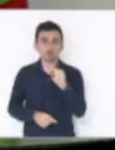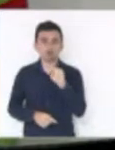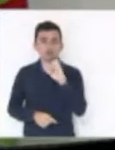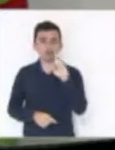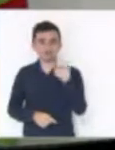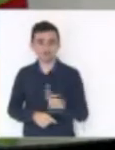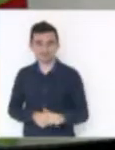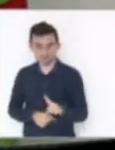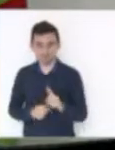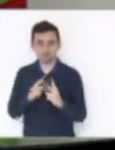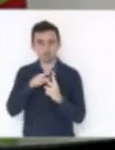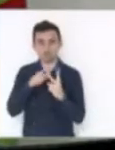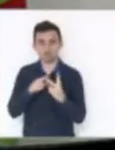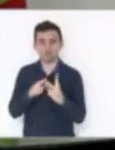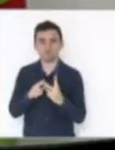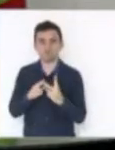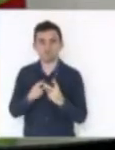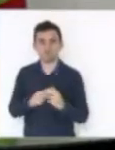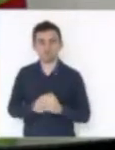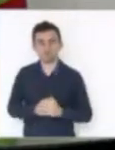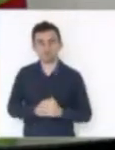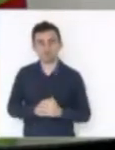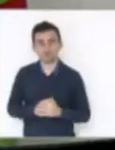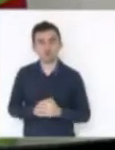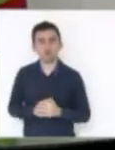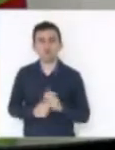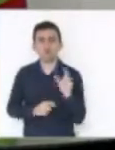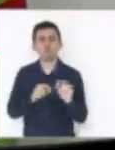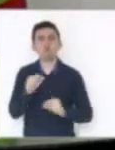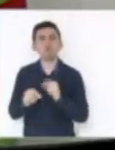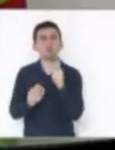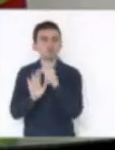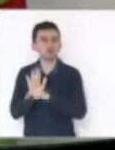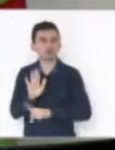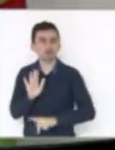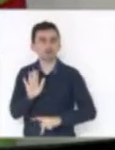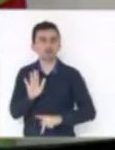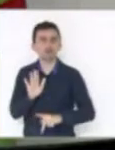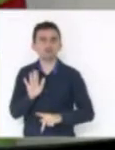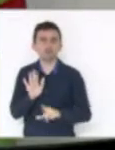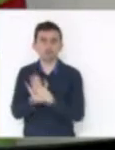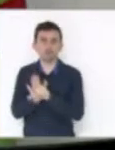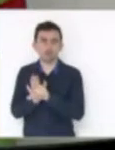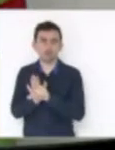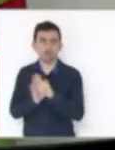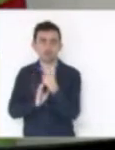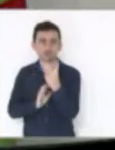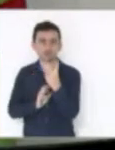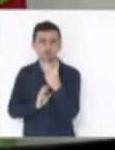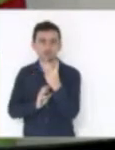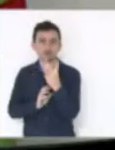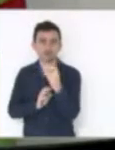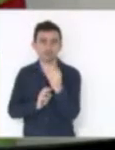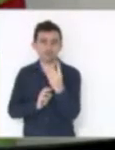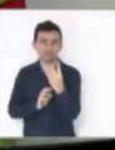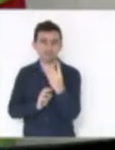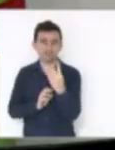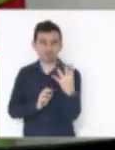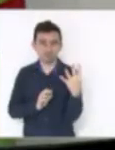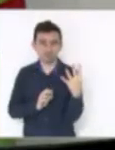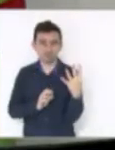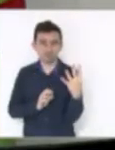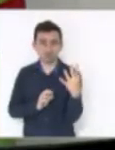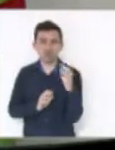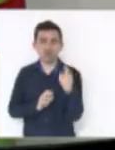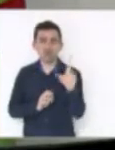bem-vindos. Bem, o que é então esse projeto de lei complementar 214 que reduz